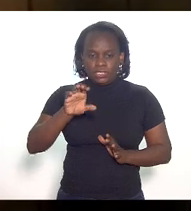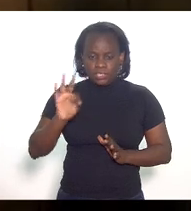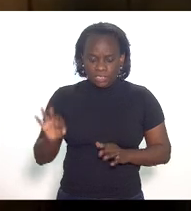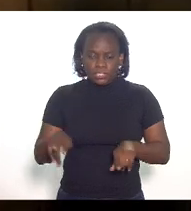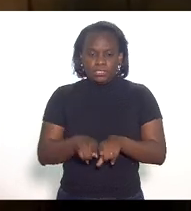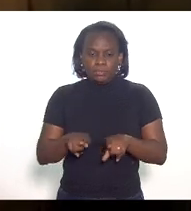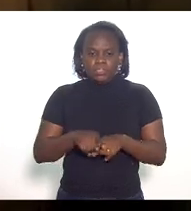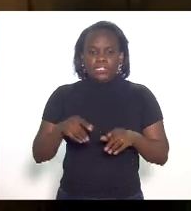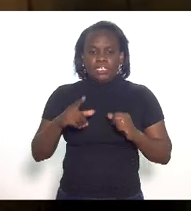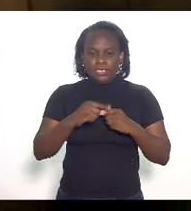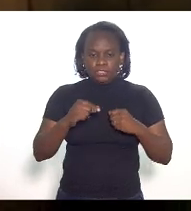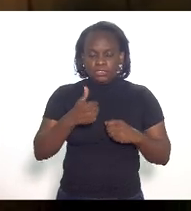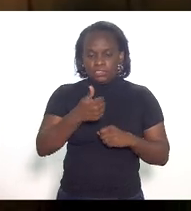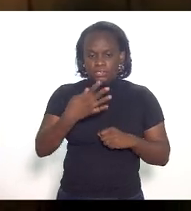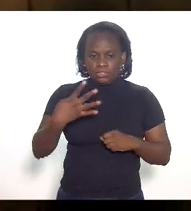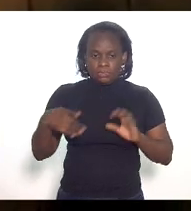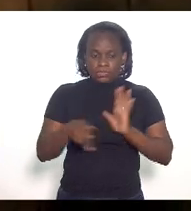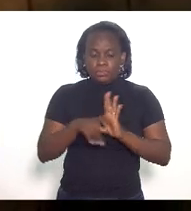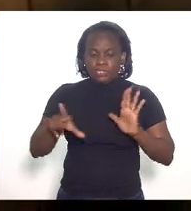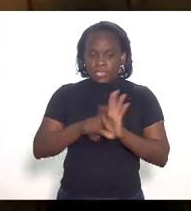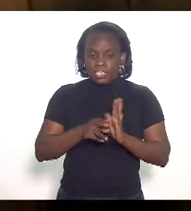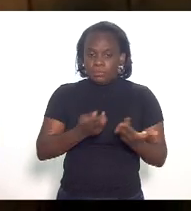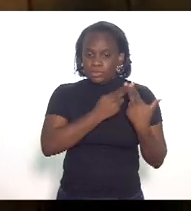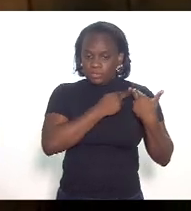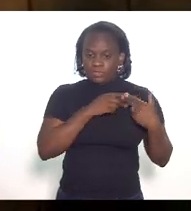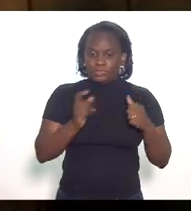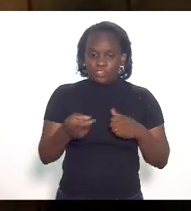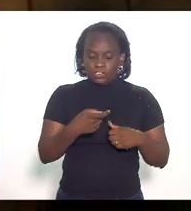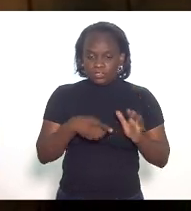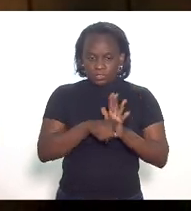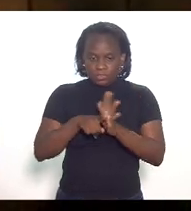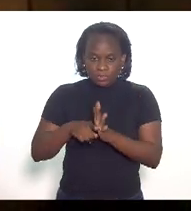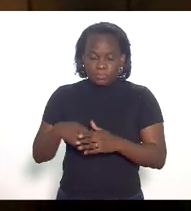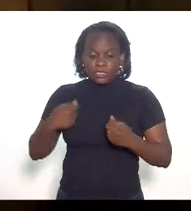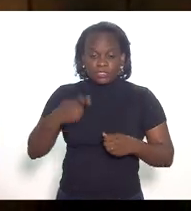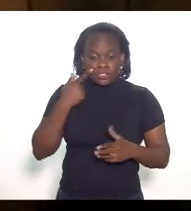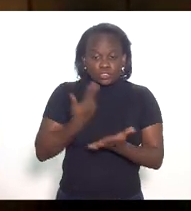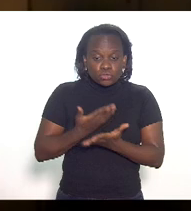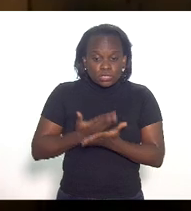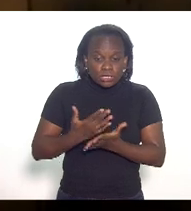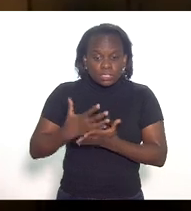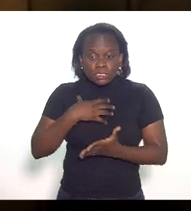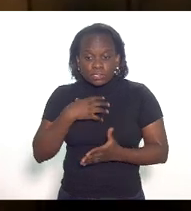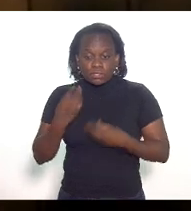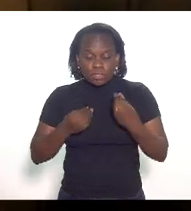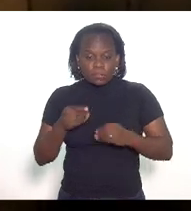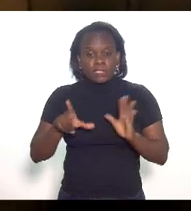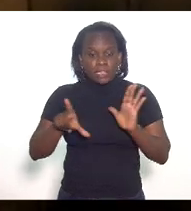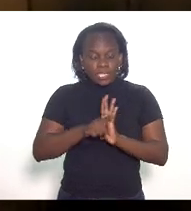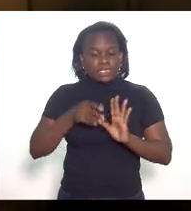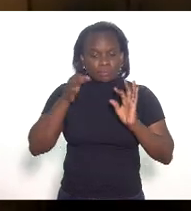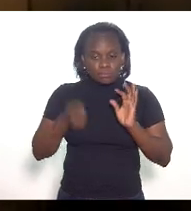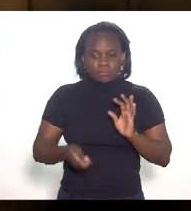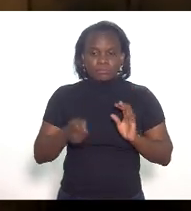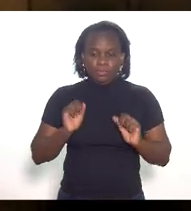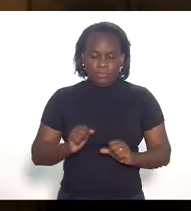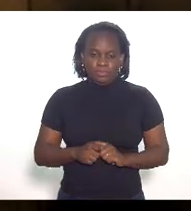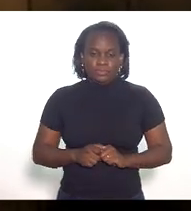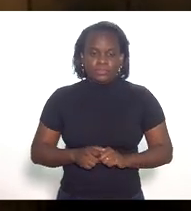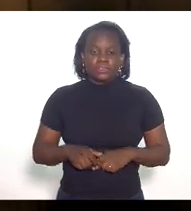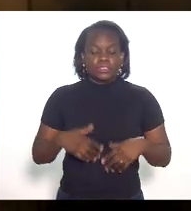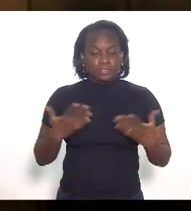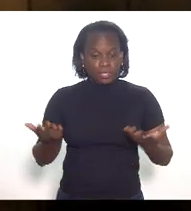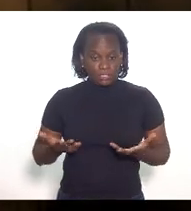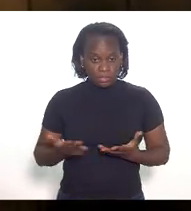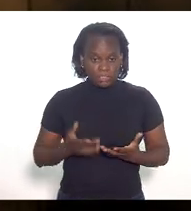da lei de responsabilidade fiscal que exigem o respectivo estudo de impacto para que a lei possa passar a vigorar por